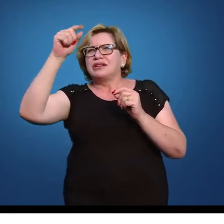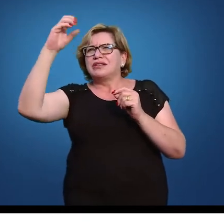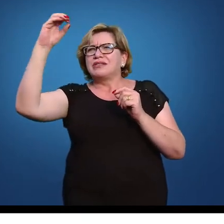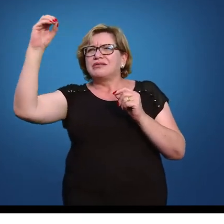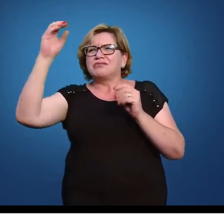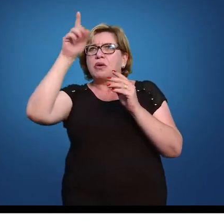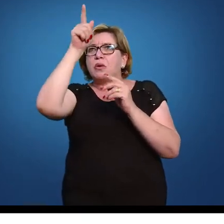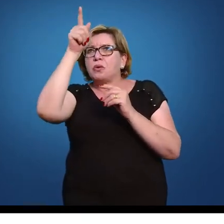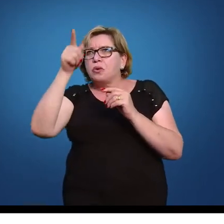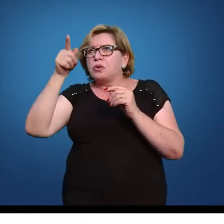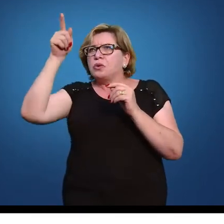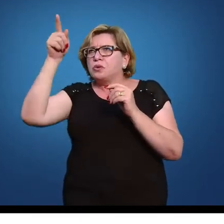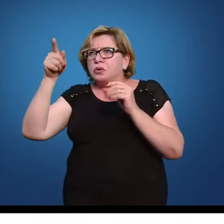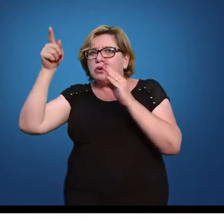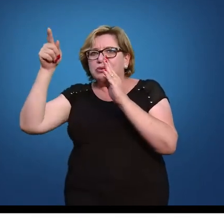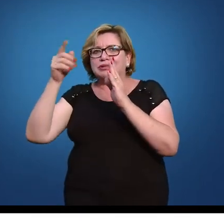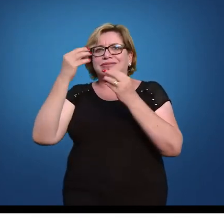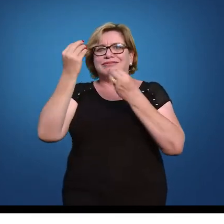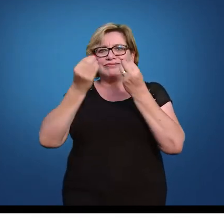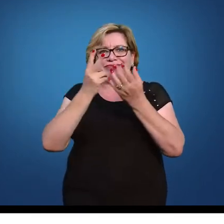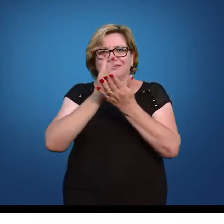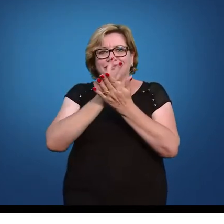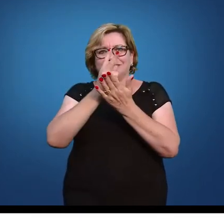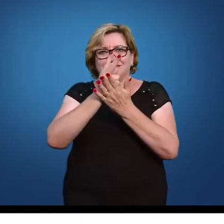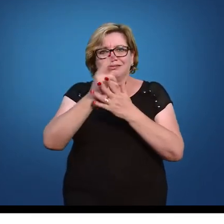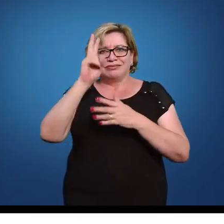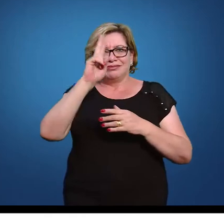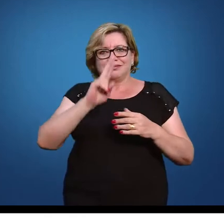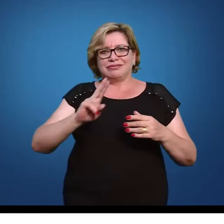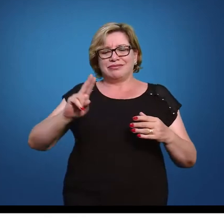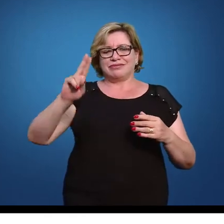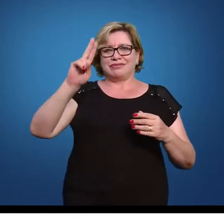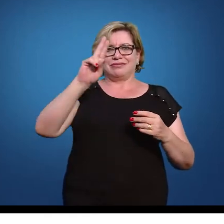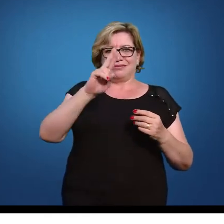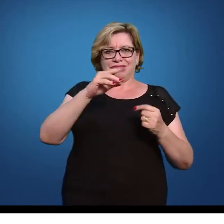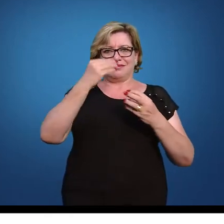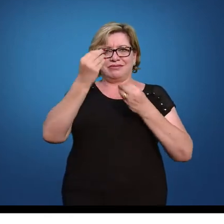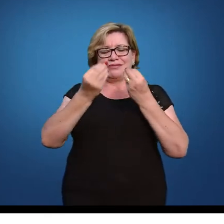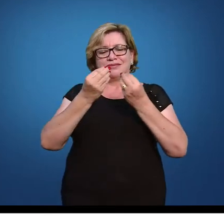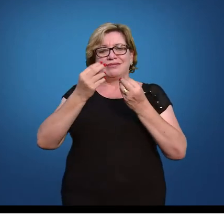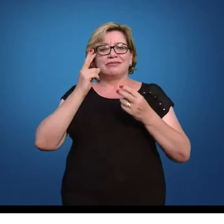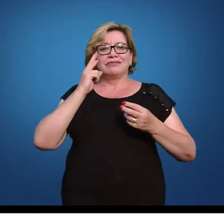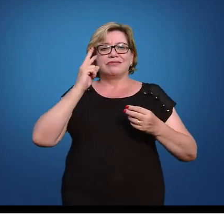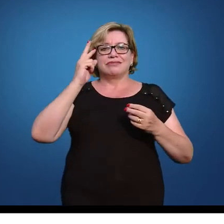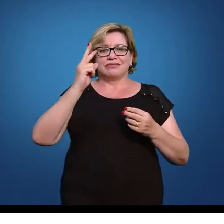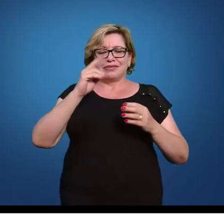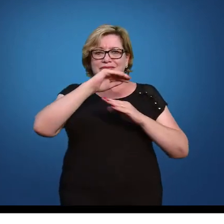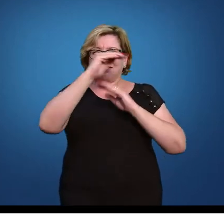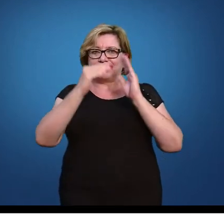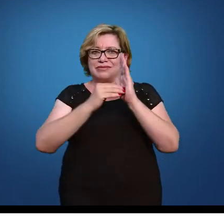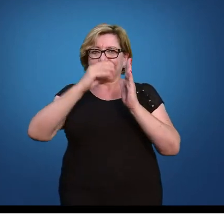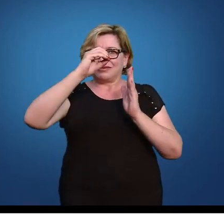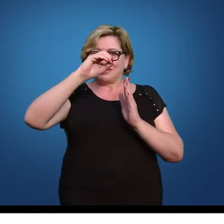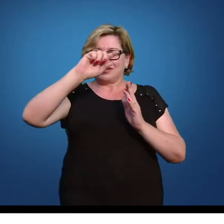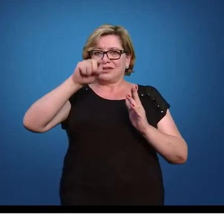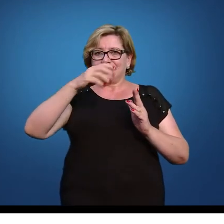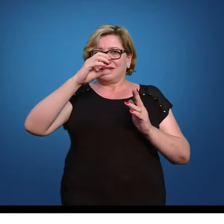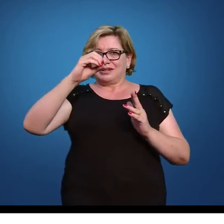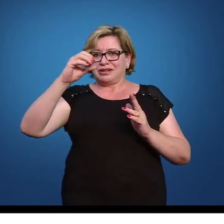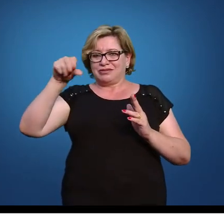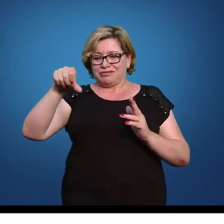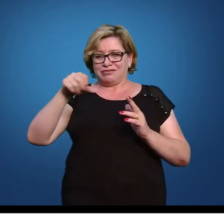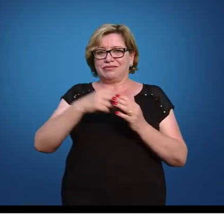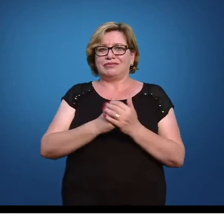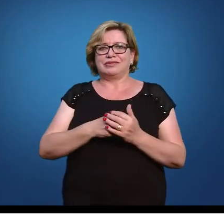0,02 e assim sucessivamente até chegar em 0,09 o